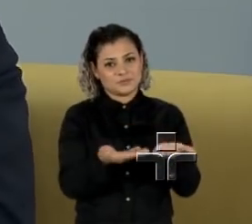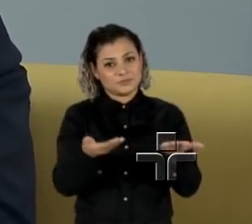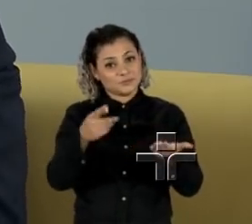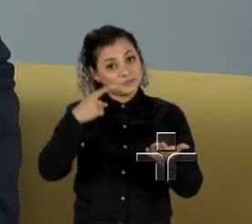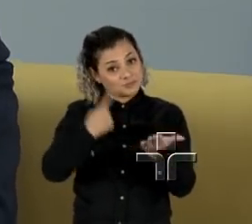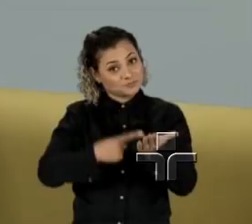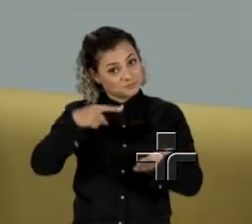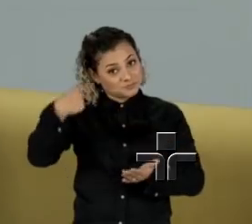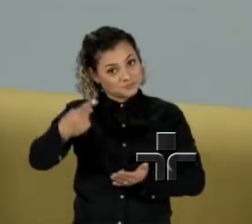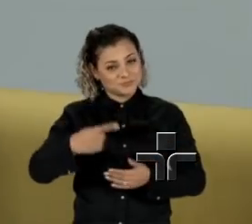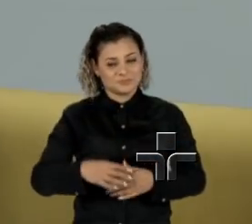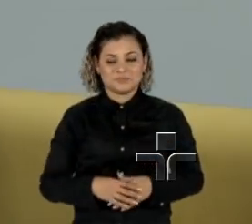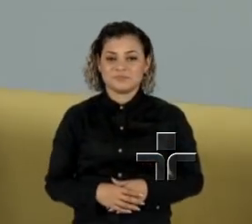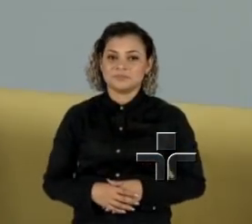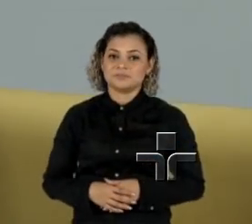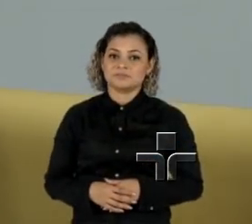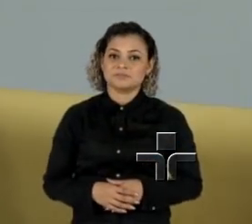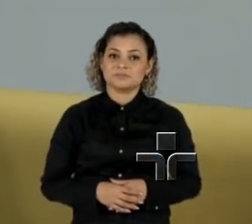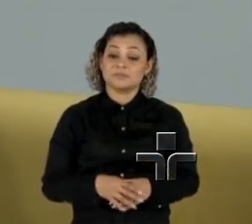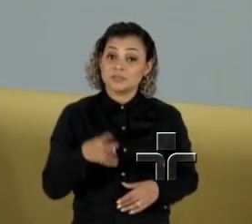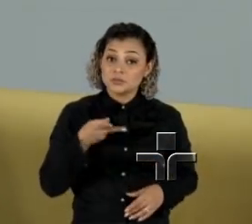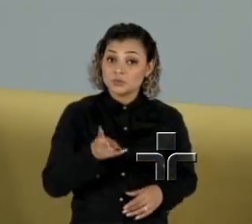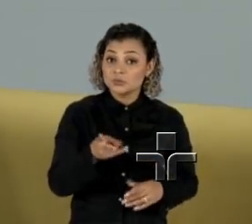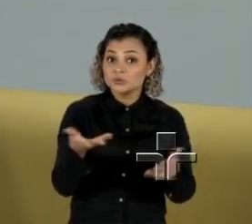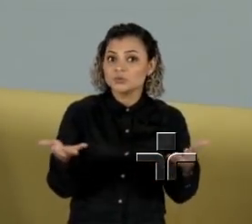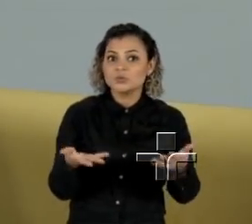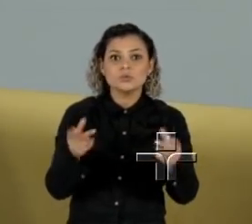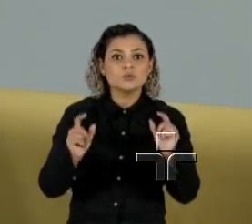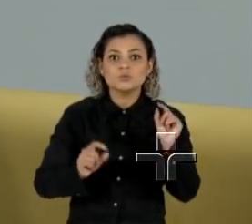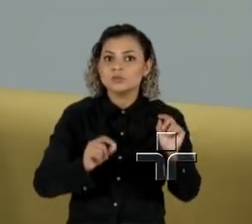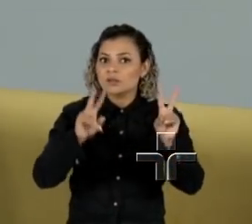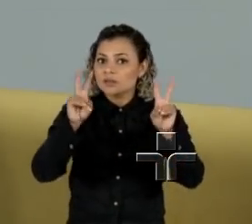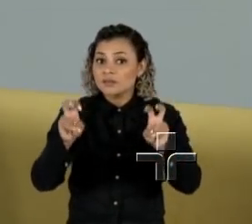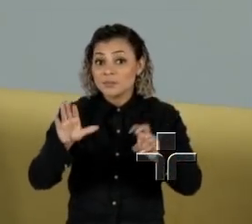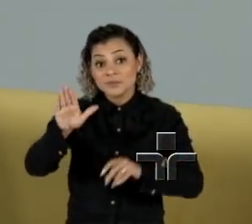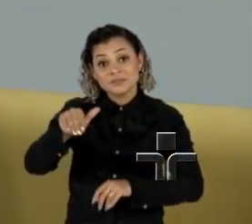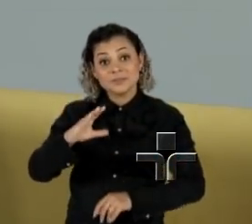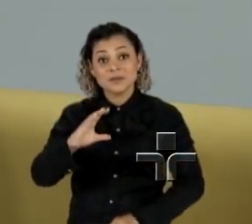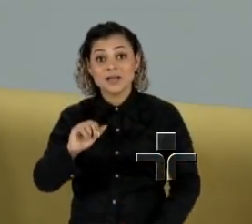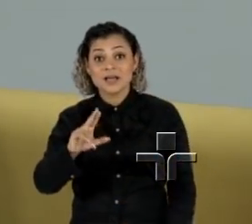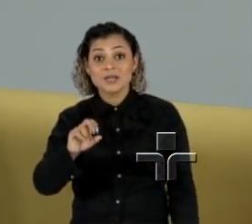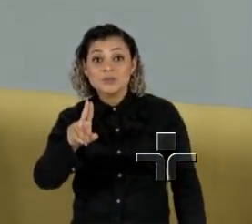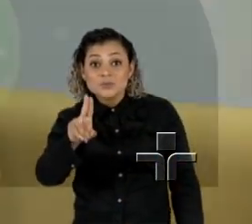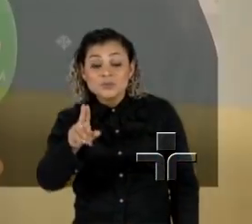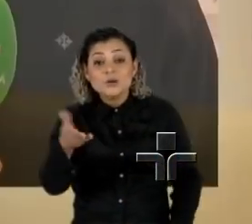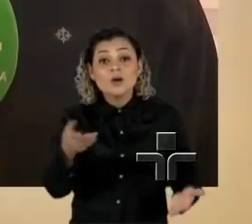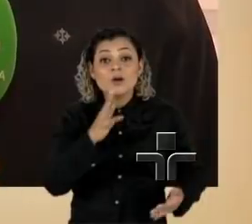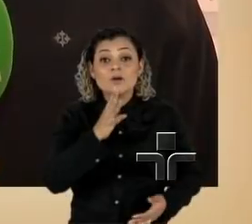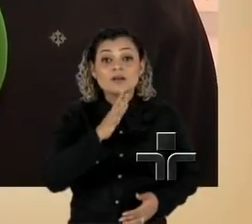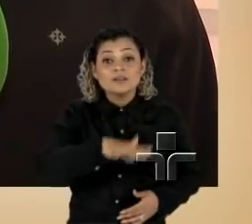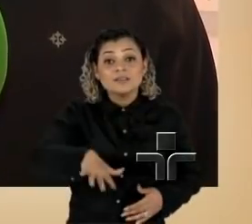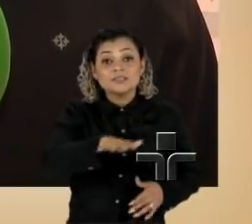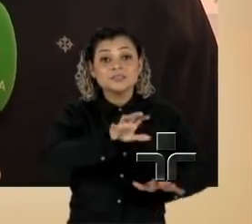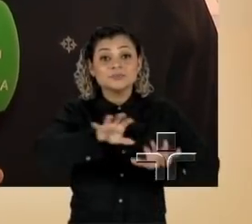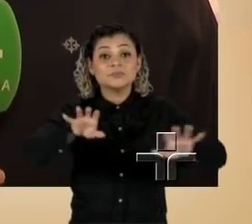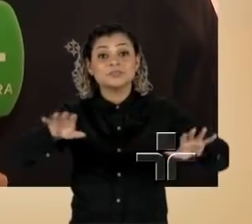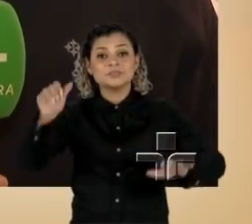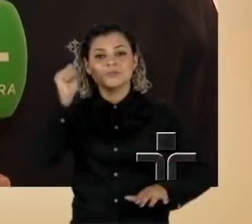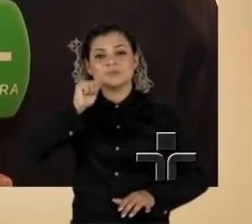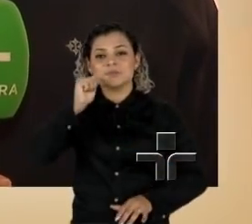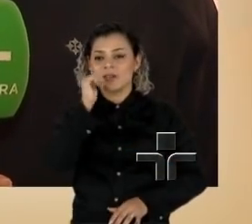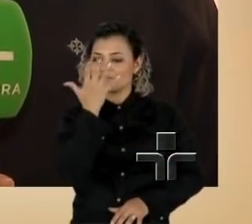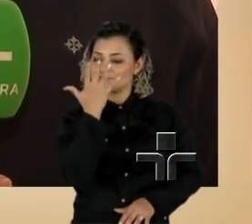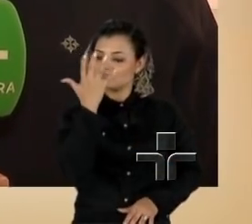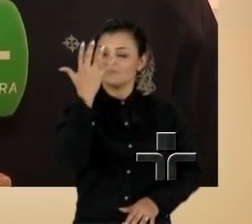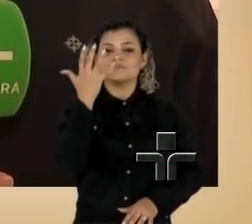a próxima. A gente continua nesse tema e chama o Cadu Cortes para a conversa. Ele foi conhecer a exposição Mulheres no Espelho,